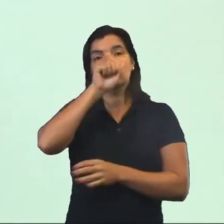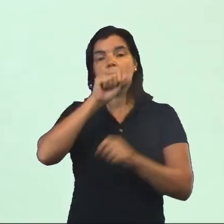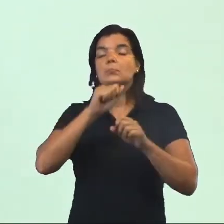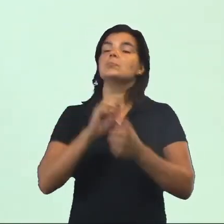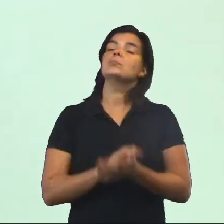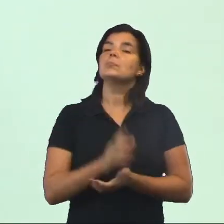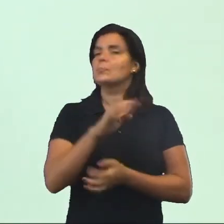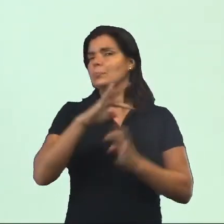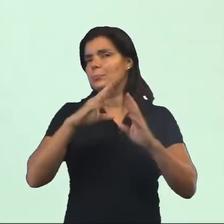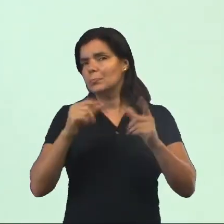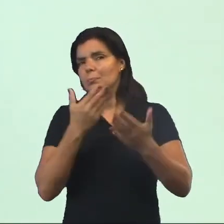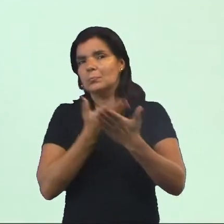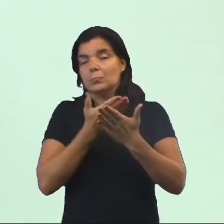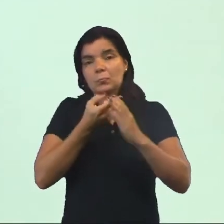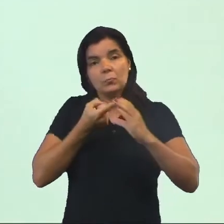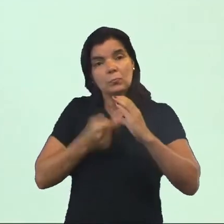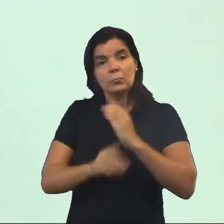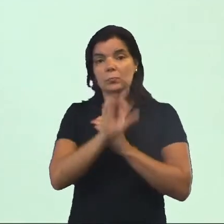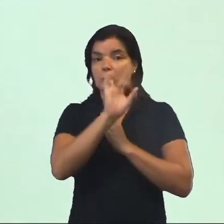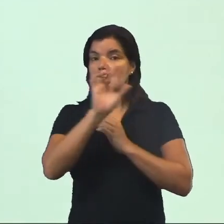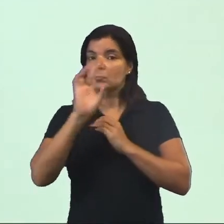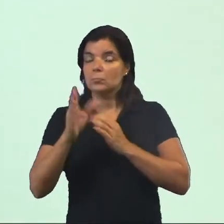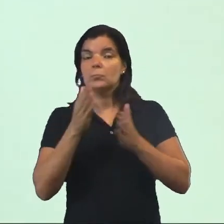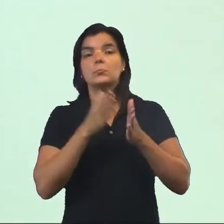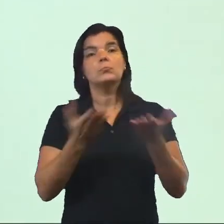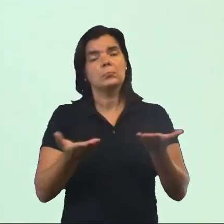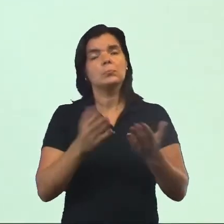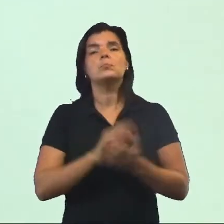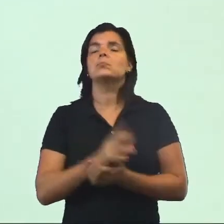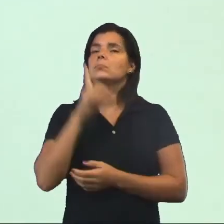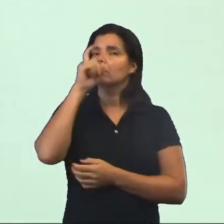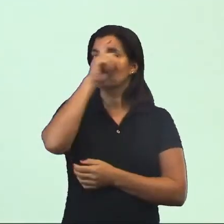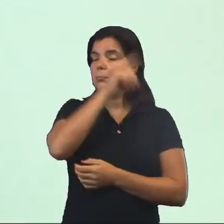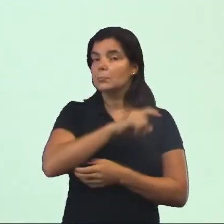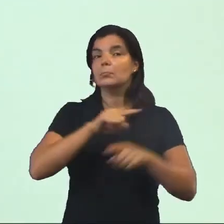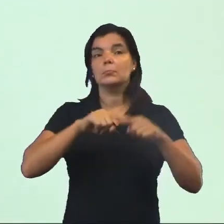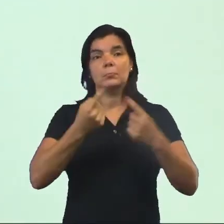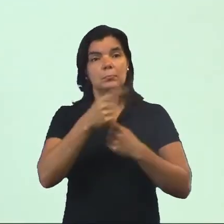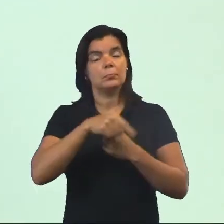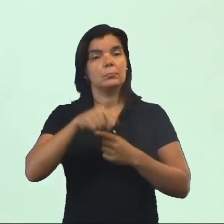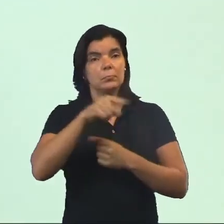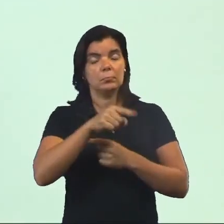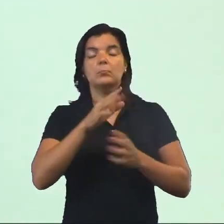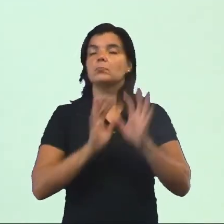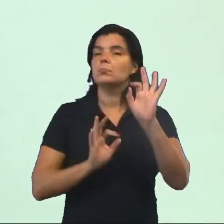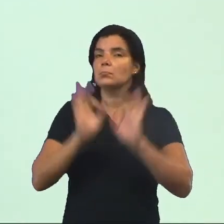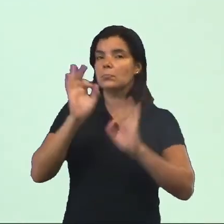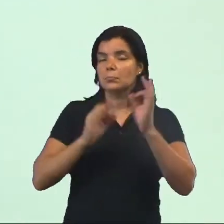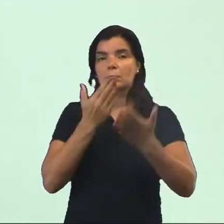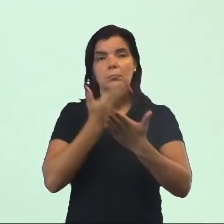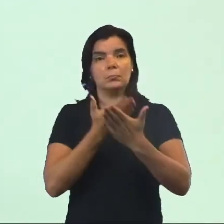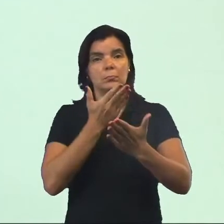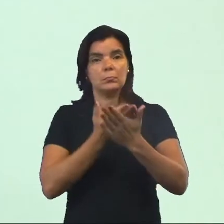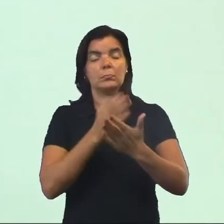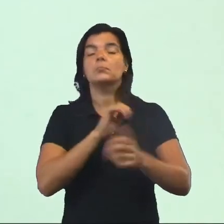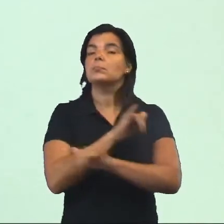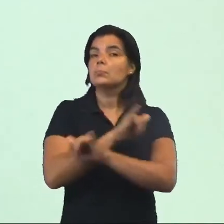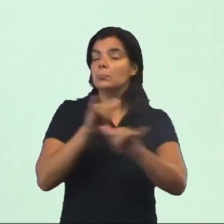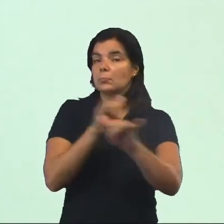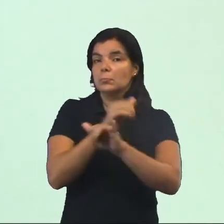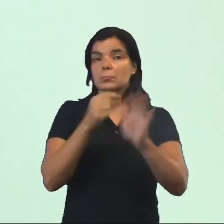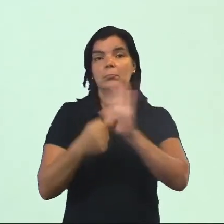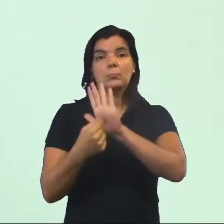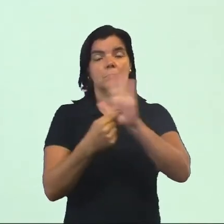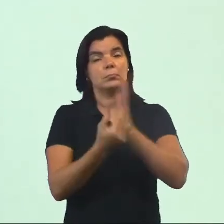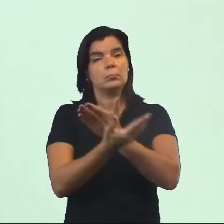É claro que, se você for estudar a fundo cada etapa, é um pouco mais complexo. Mas, nesse nosso formato de aula, essas informações